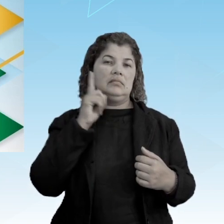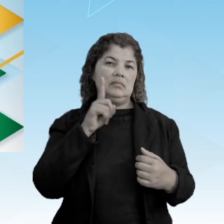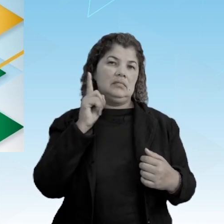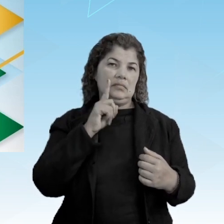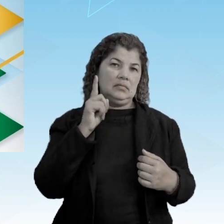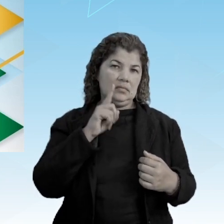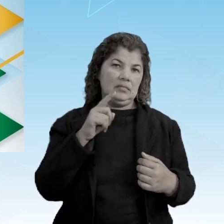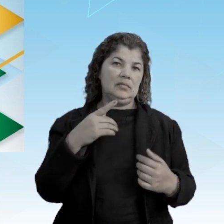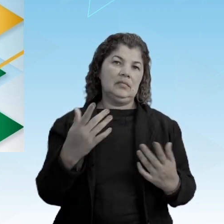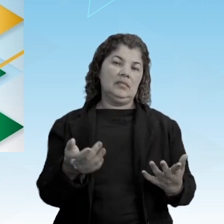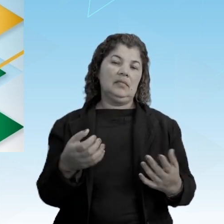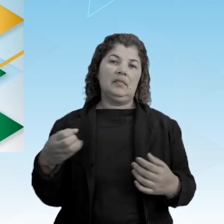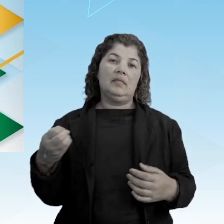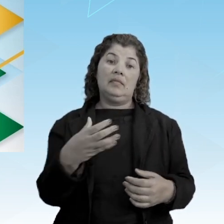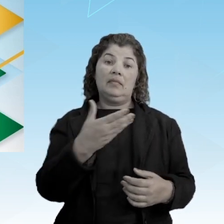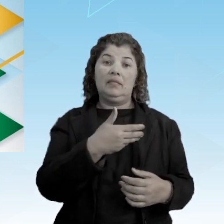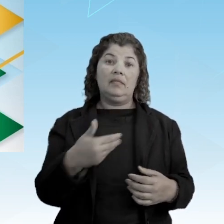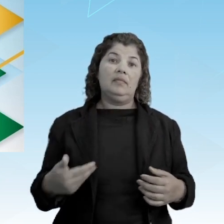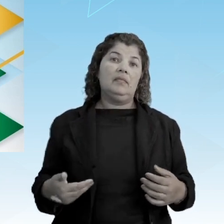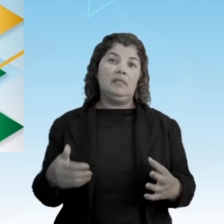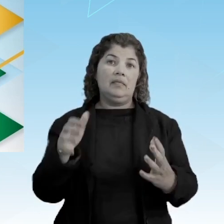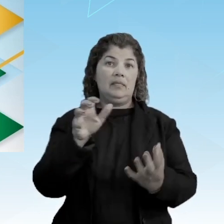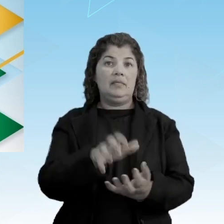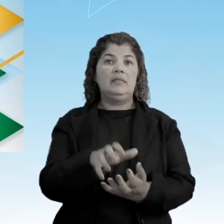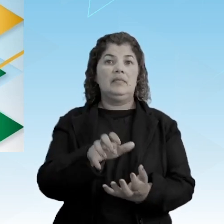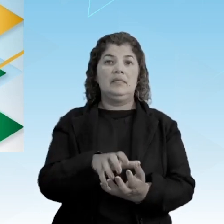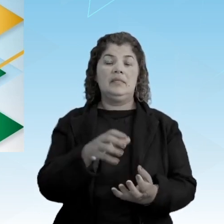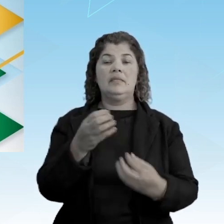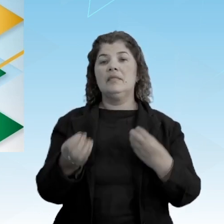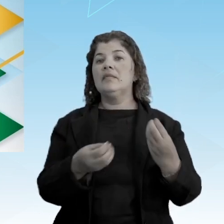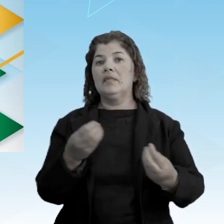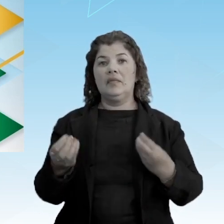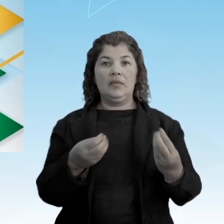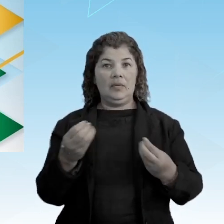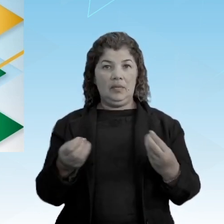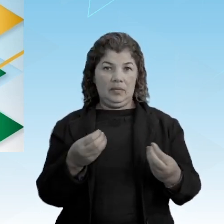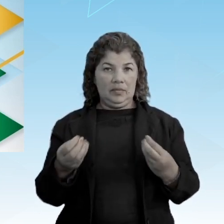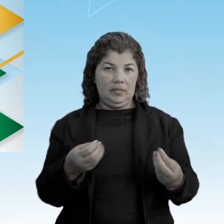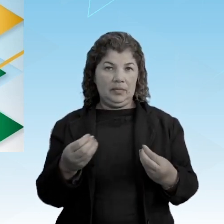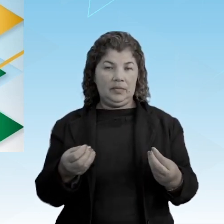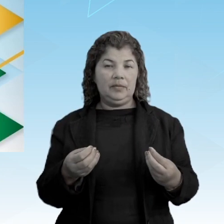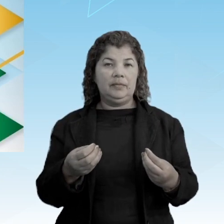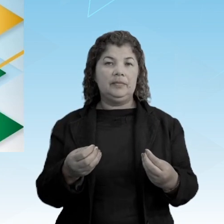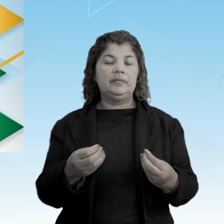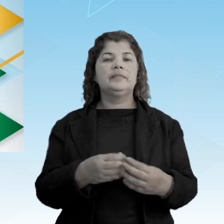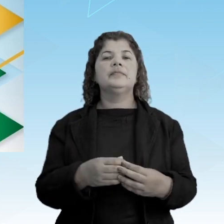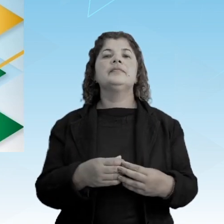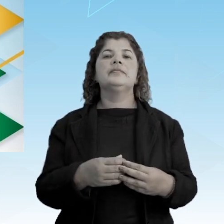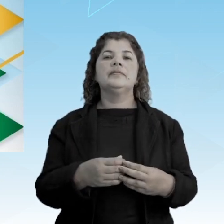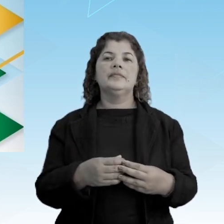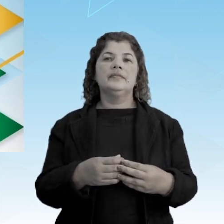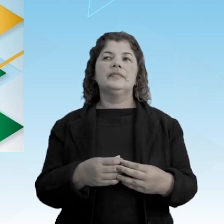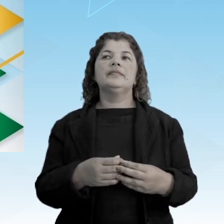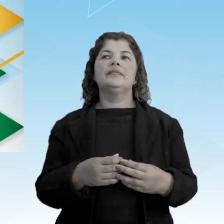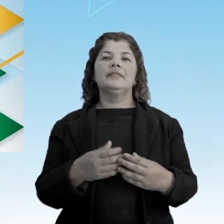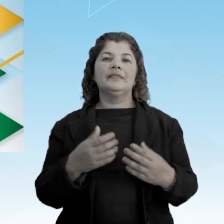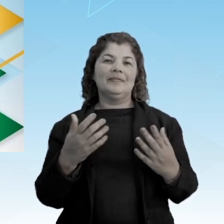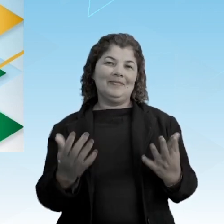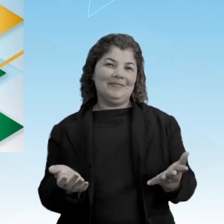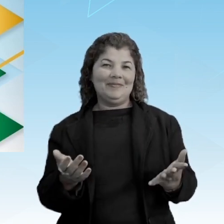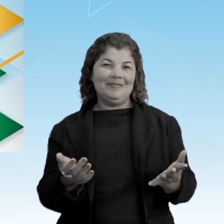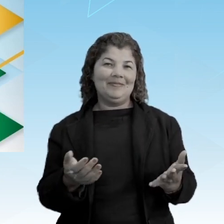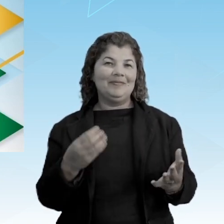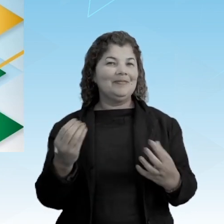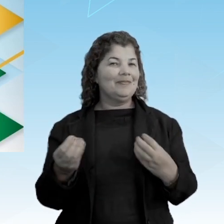aí, o novo governo de Pernambuco. Como era o novo governo de Pernambuco? Eita,